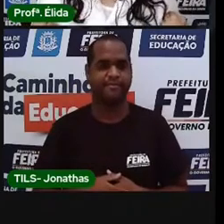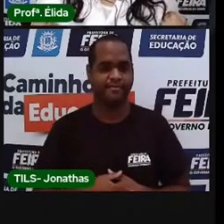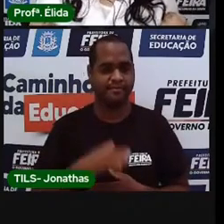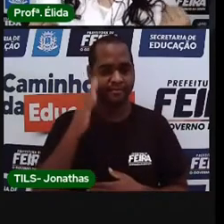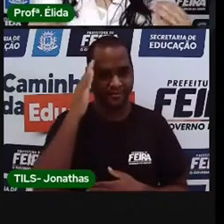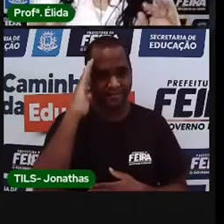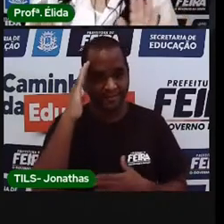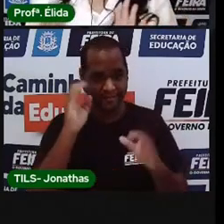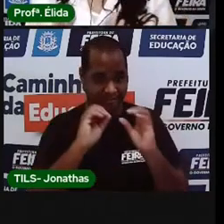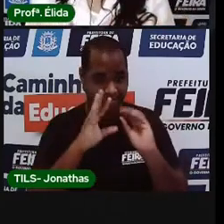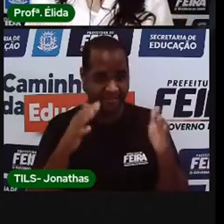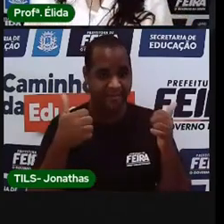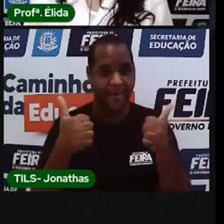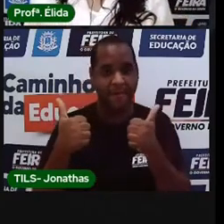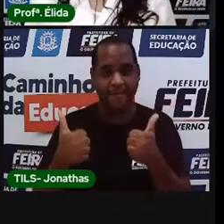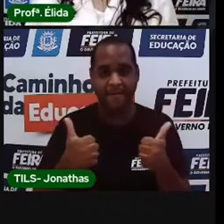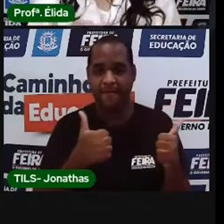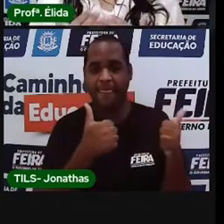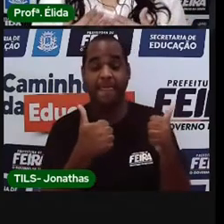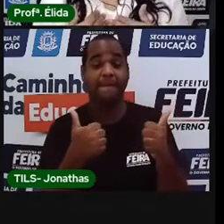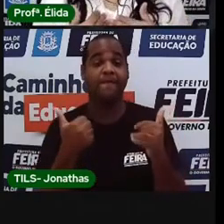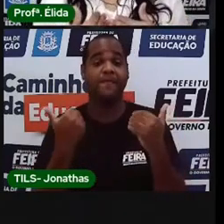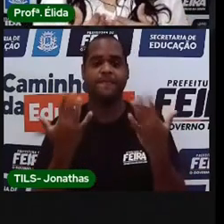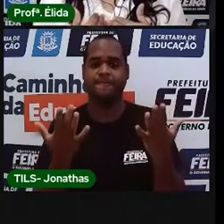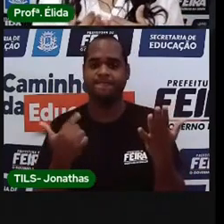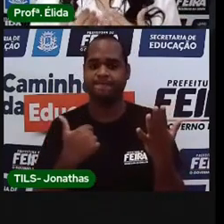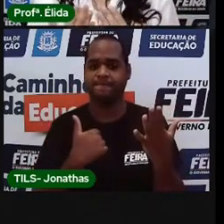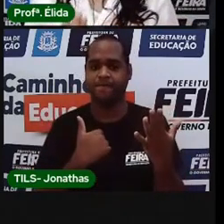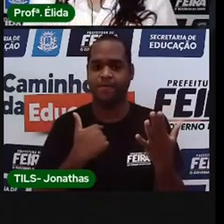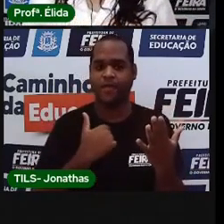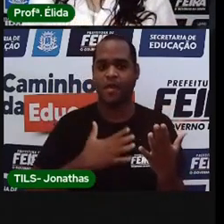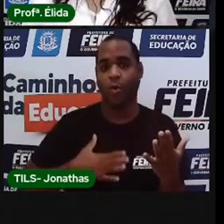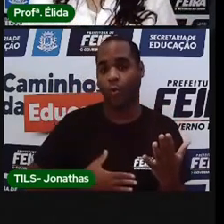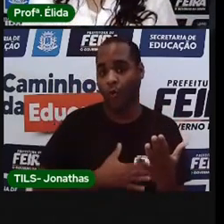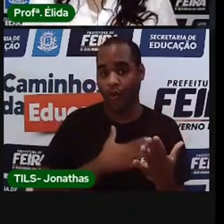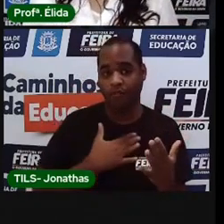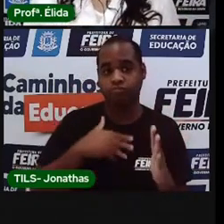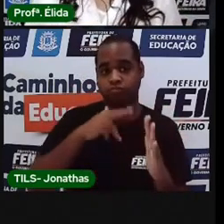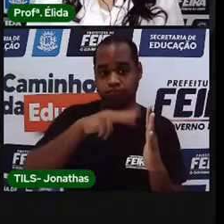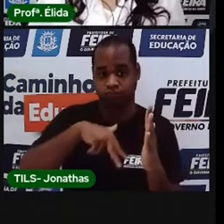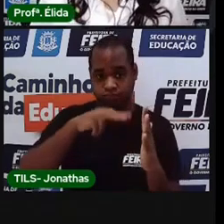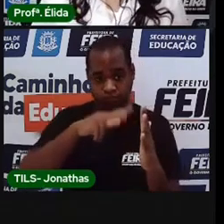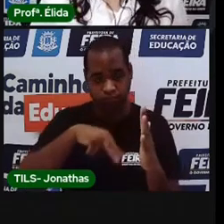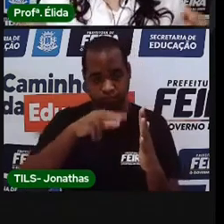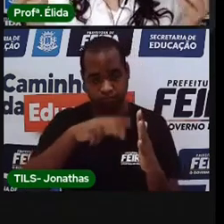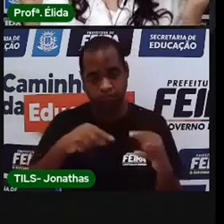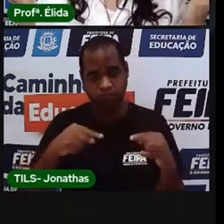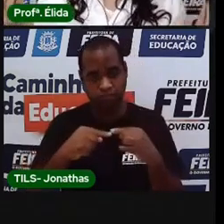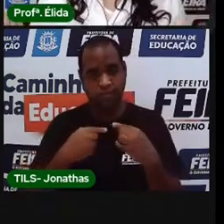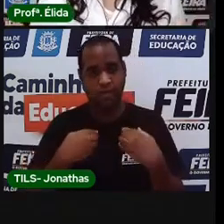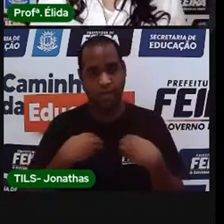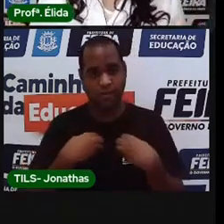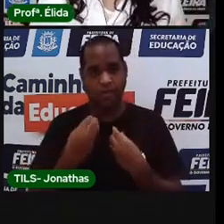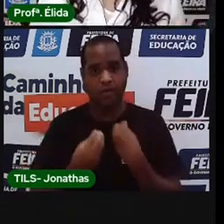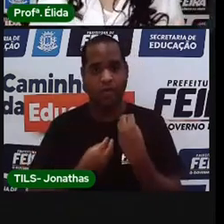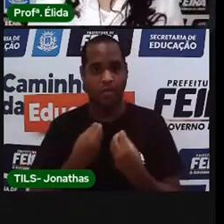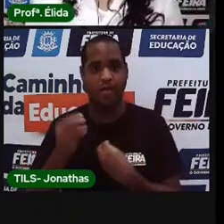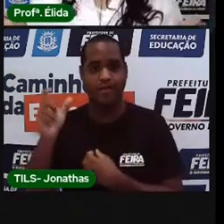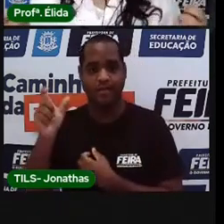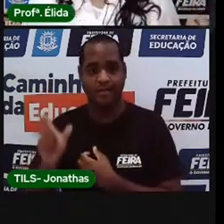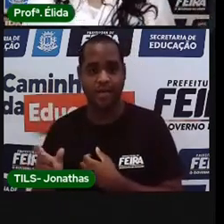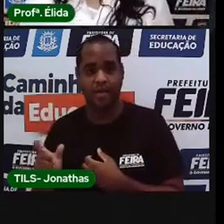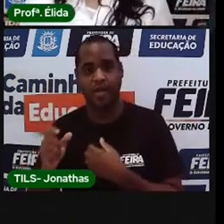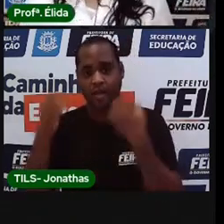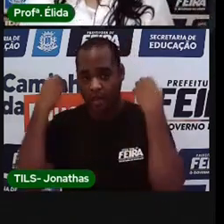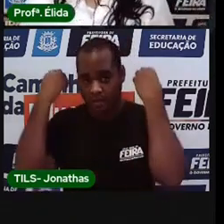Muito bem. E aí, como eu gosto de ler, eu faria a minha bonequinha